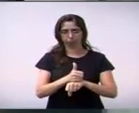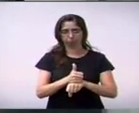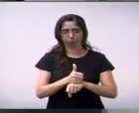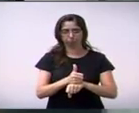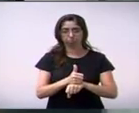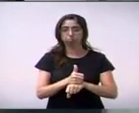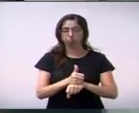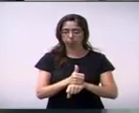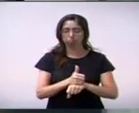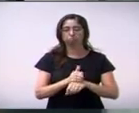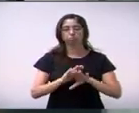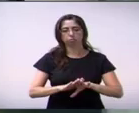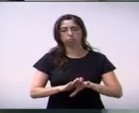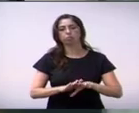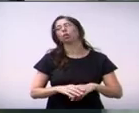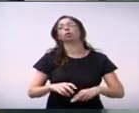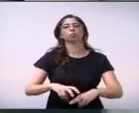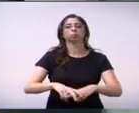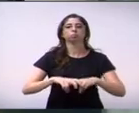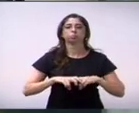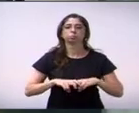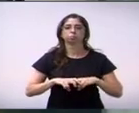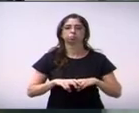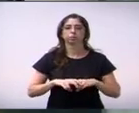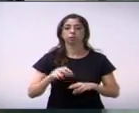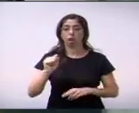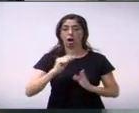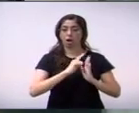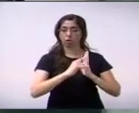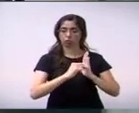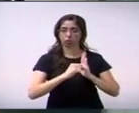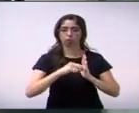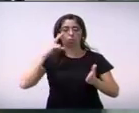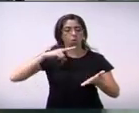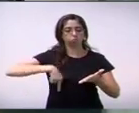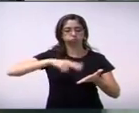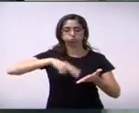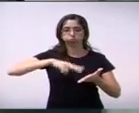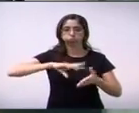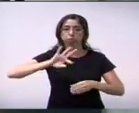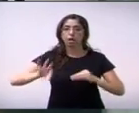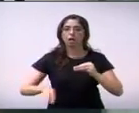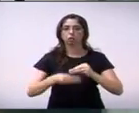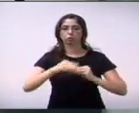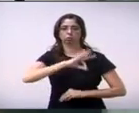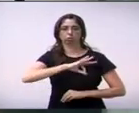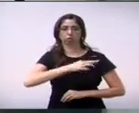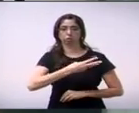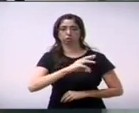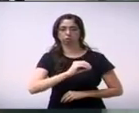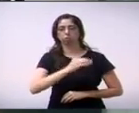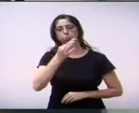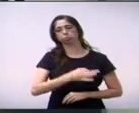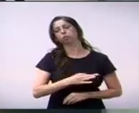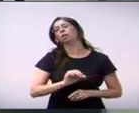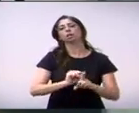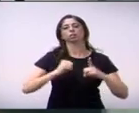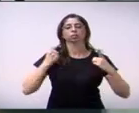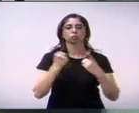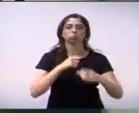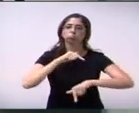em linhas gerais, o que trata? Vou ler o artigo de maneira bem rápida. É devido adicional de insalubridade aos assistentes sociais que